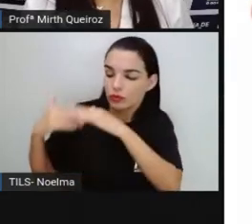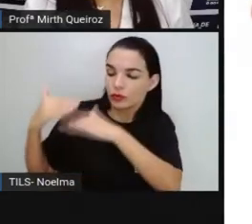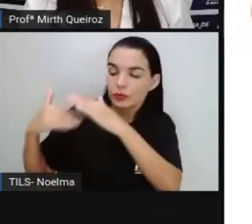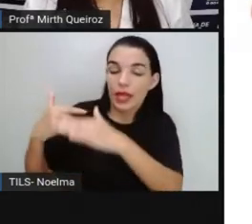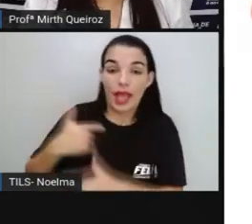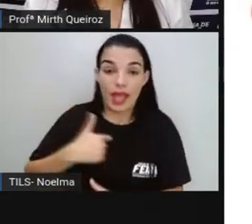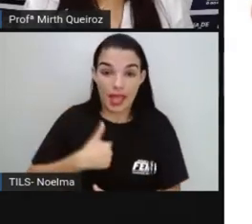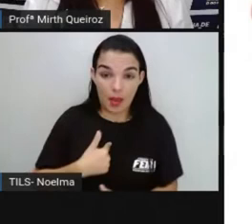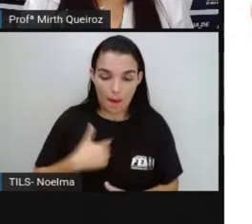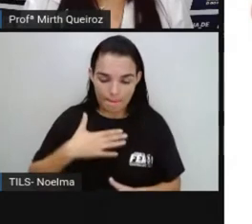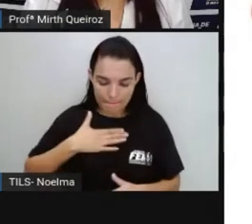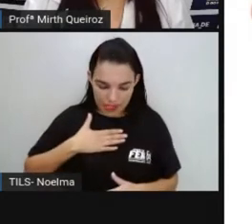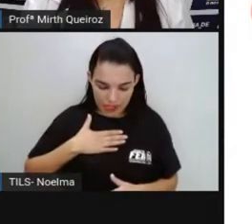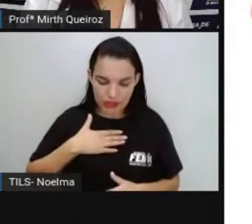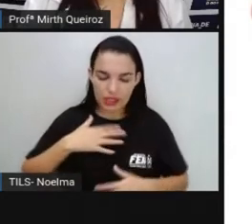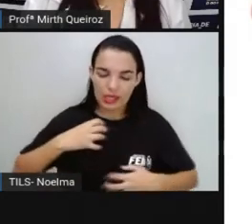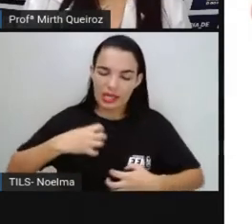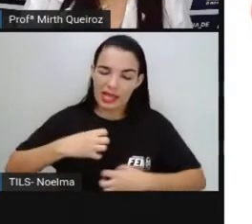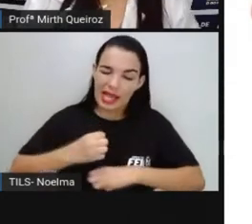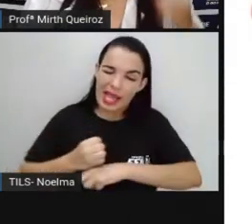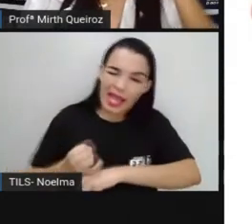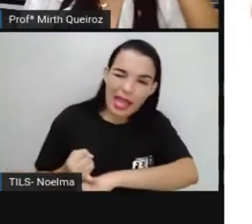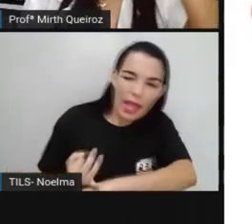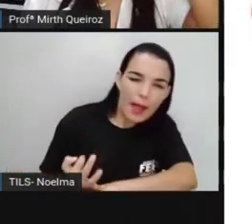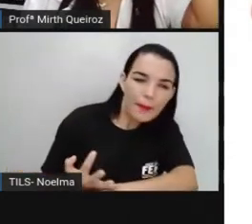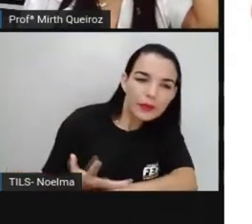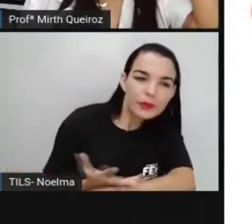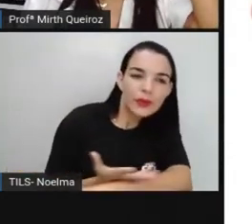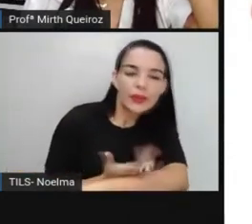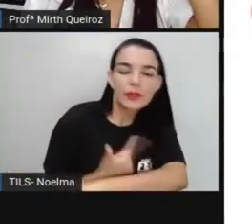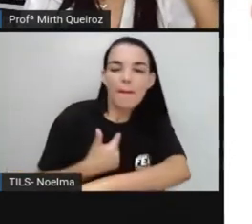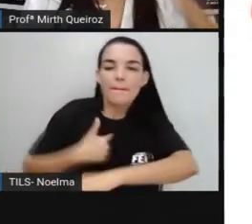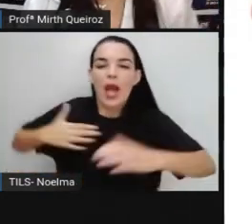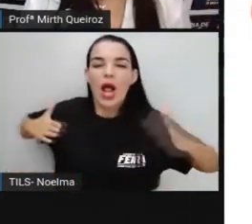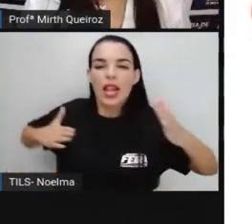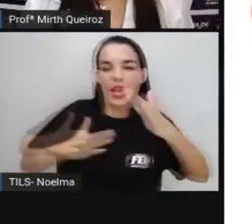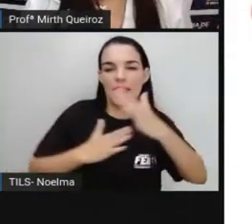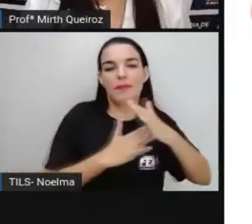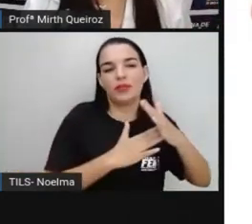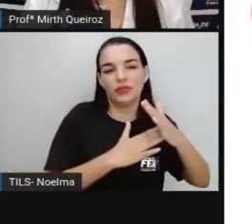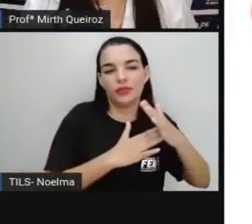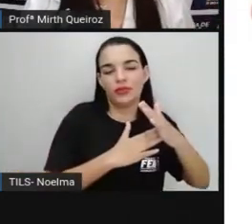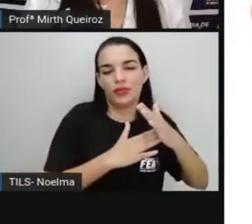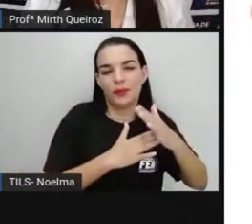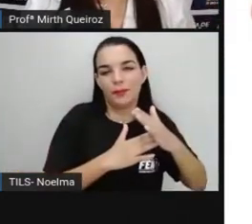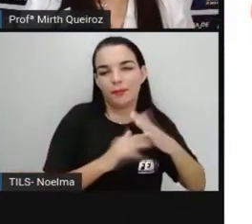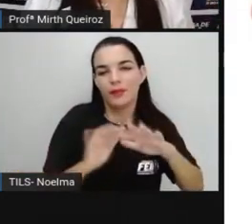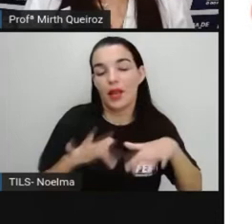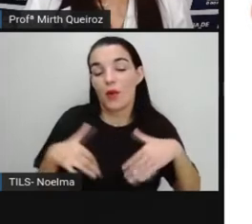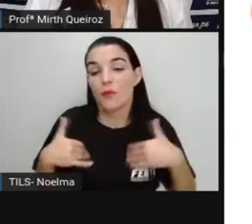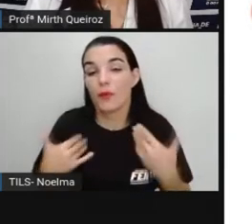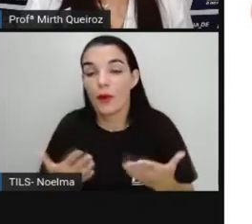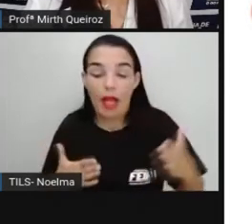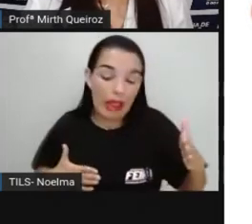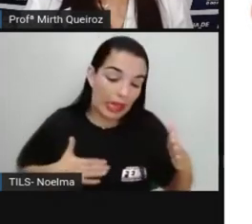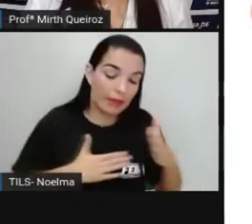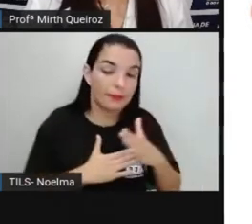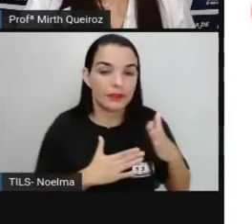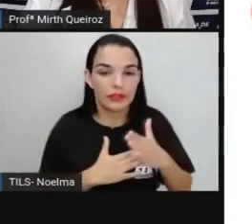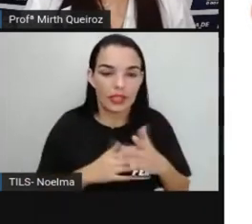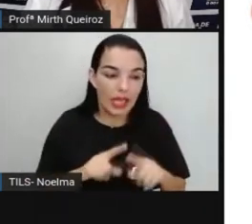emoções e meus limites. E é justamente sobre os limites é que a gente vai falar, né? Uma vez que todos esses